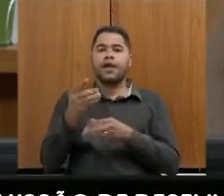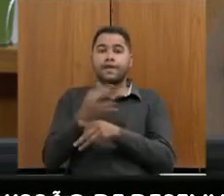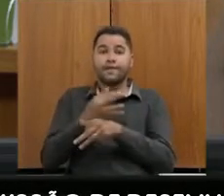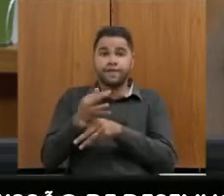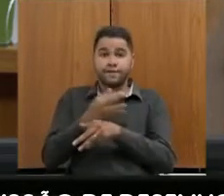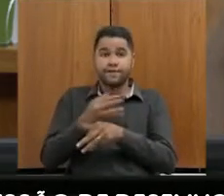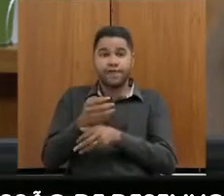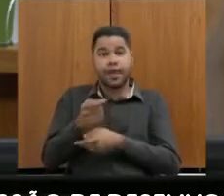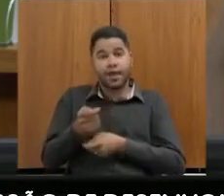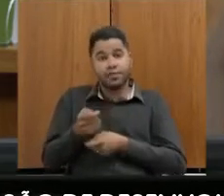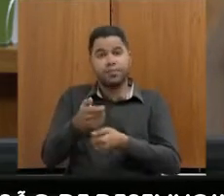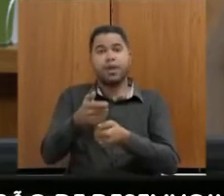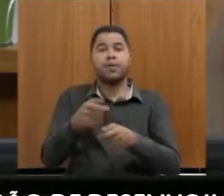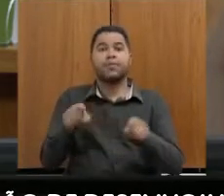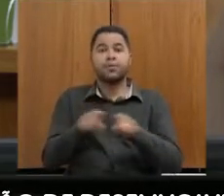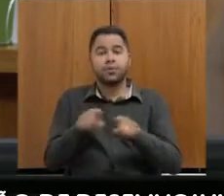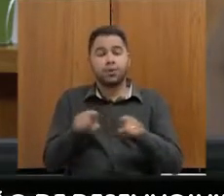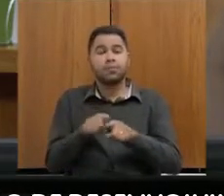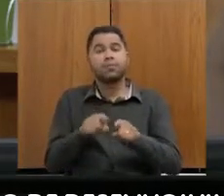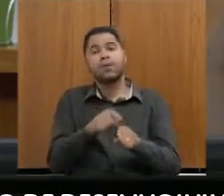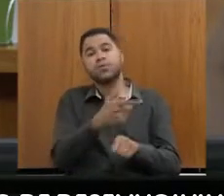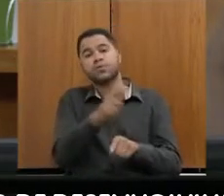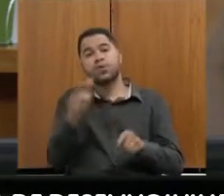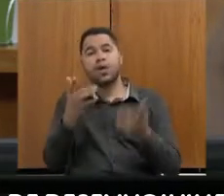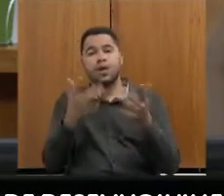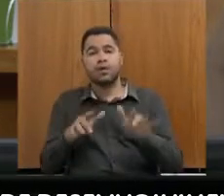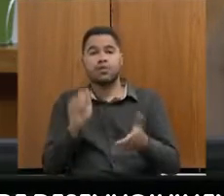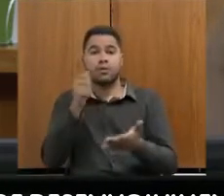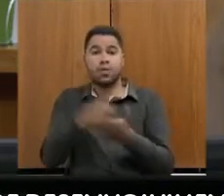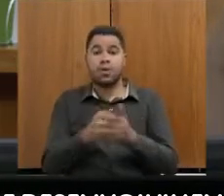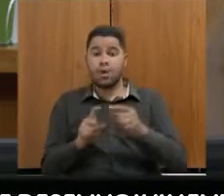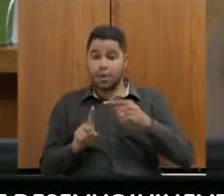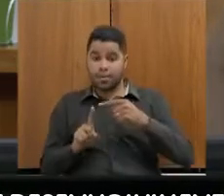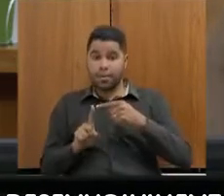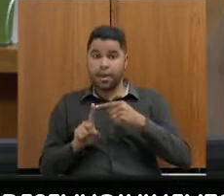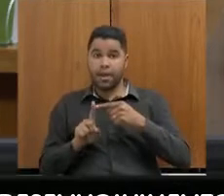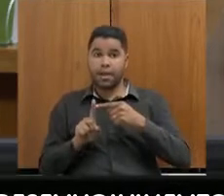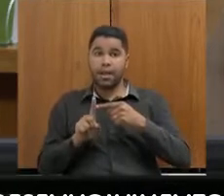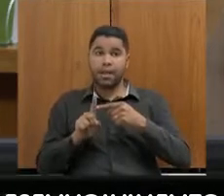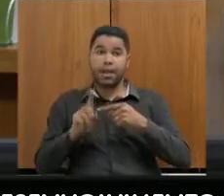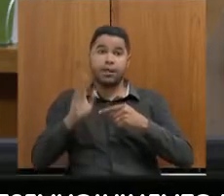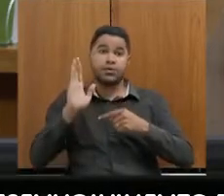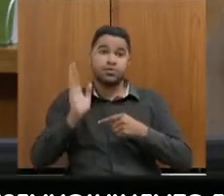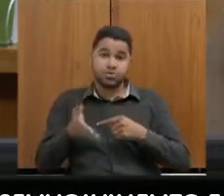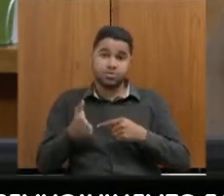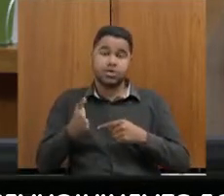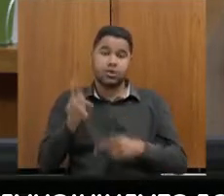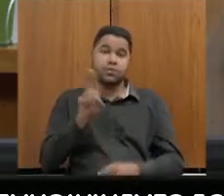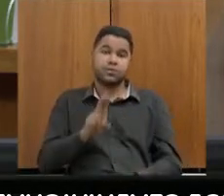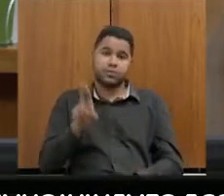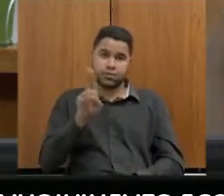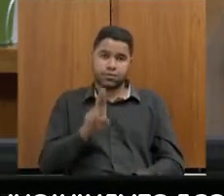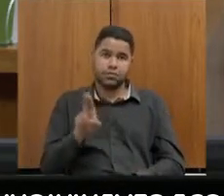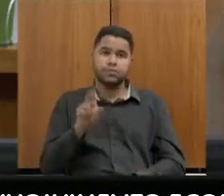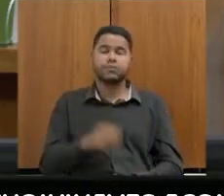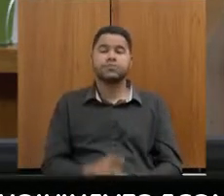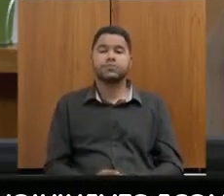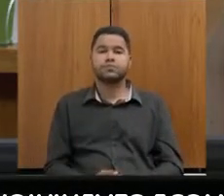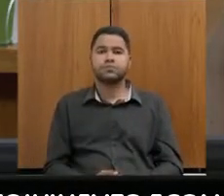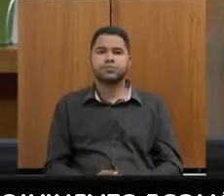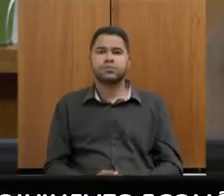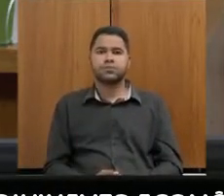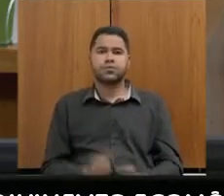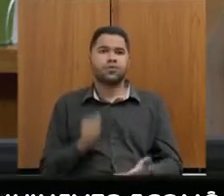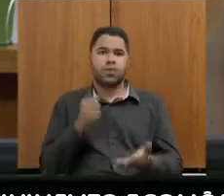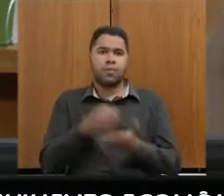reduzir em mais de R$ bilhões o resto a pagar. Então, o superávit primário, ele já está sendo usado. Ele não